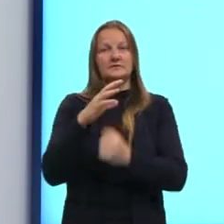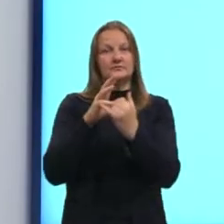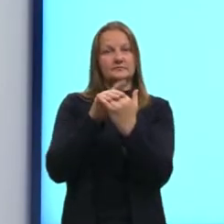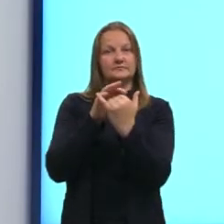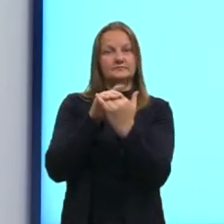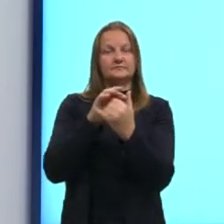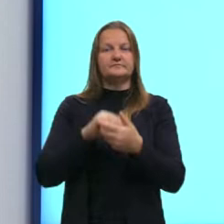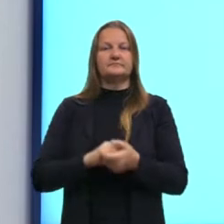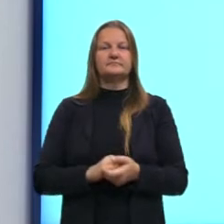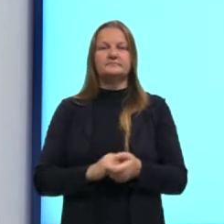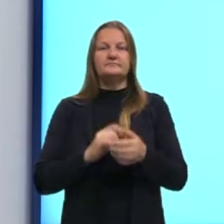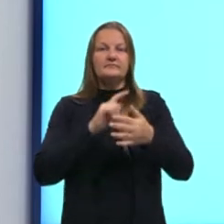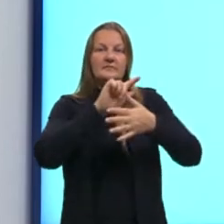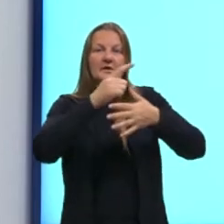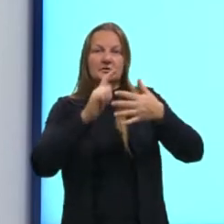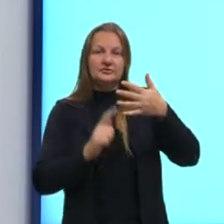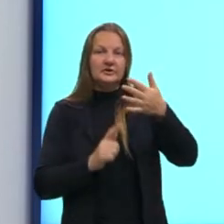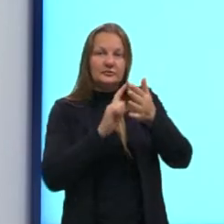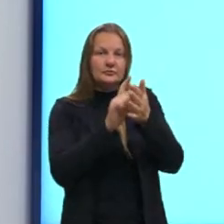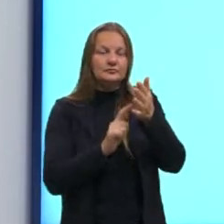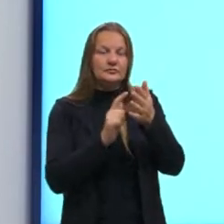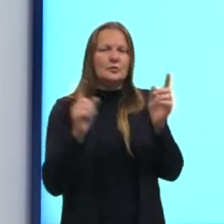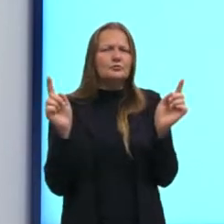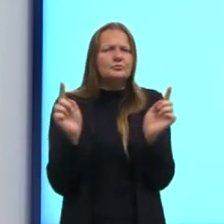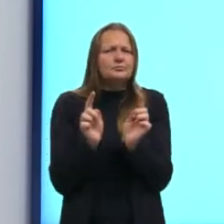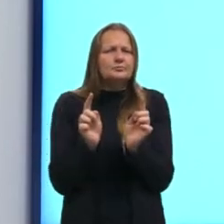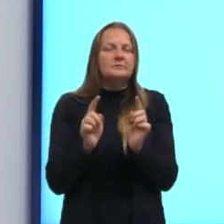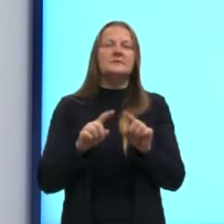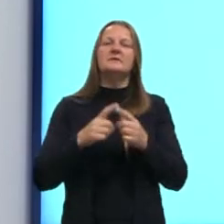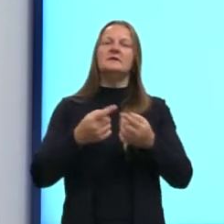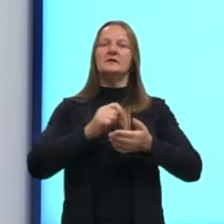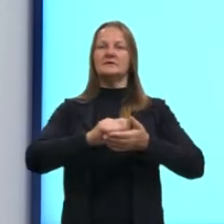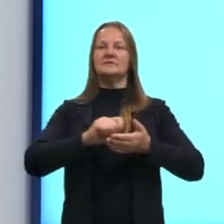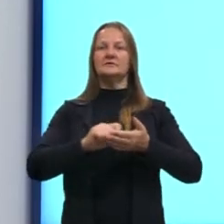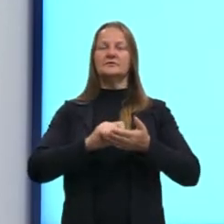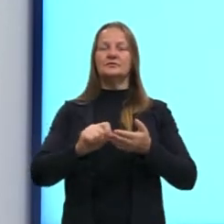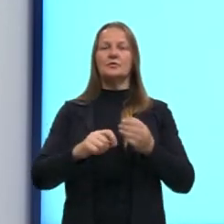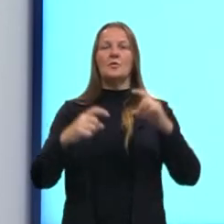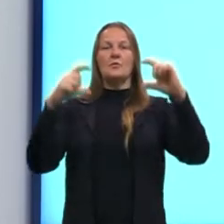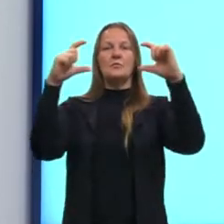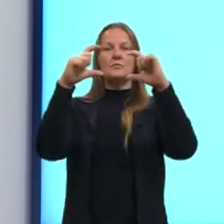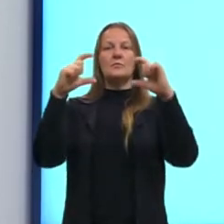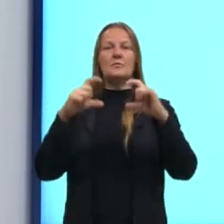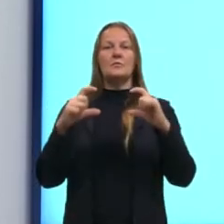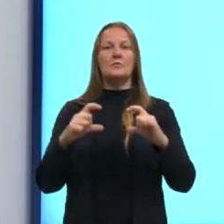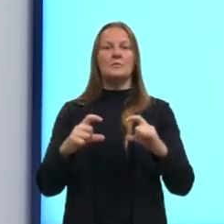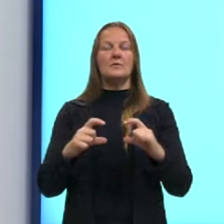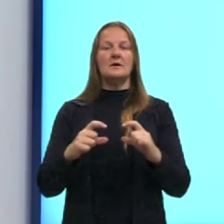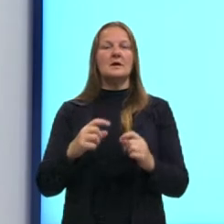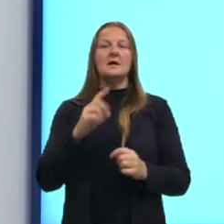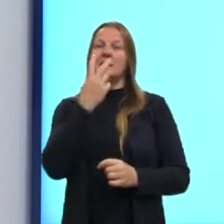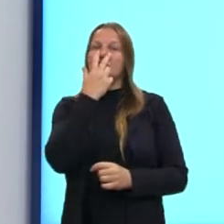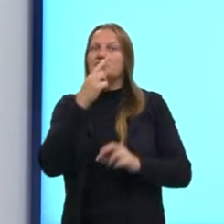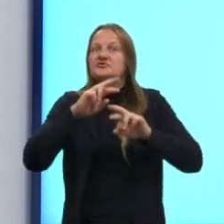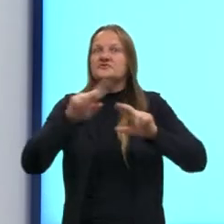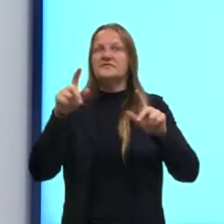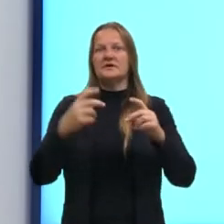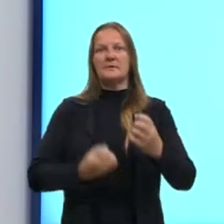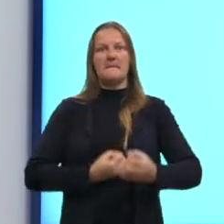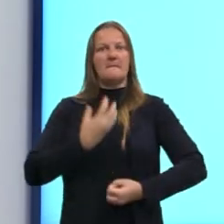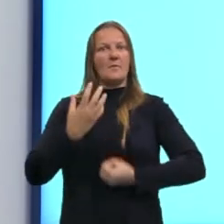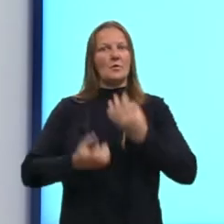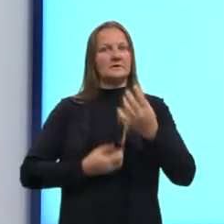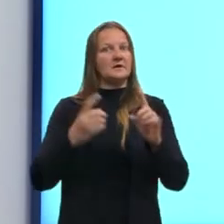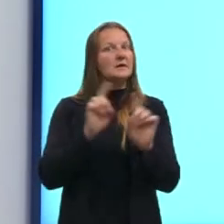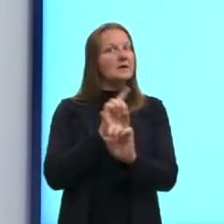ela é esse gênero textual curto, que é escrito em prosa, ou seja, não são poesias. E